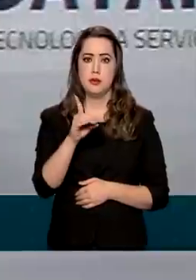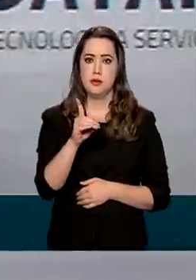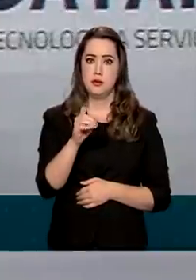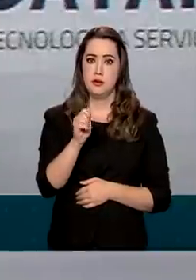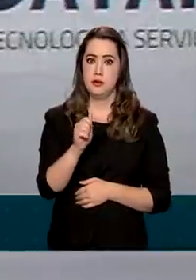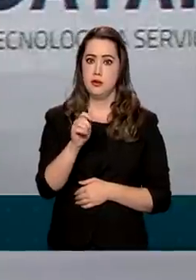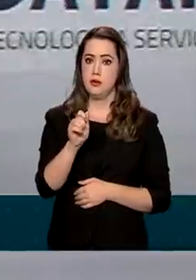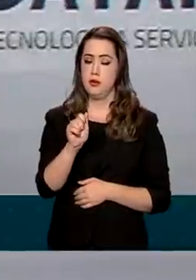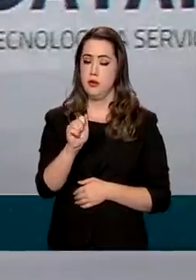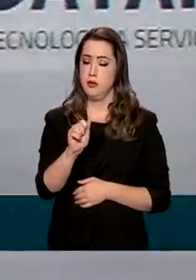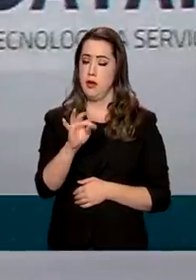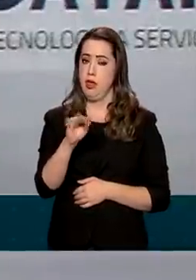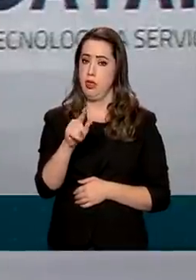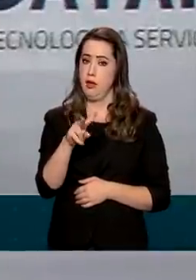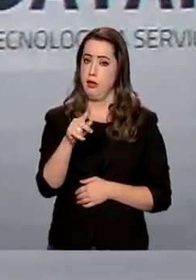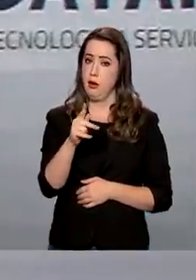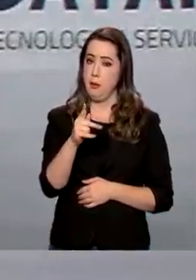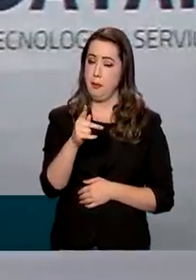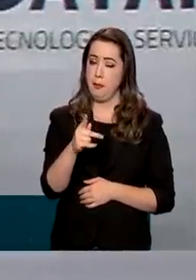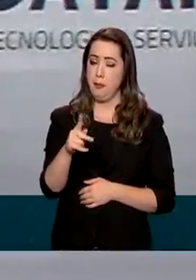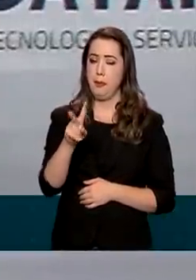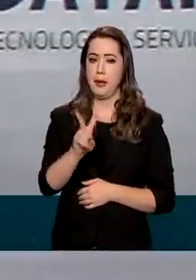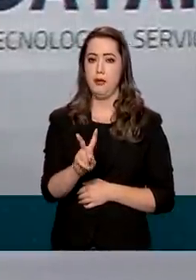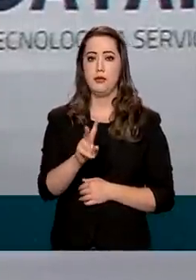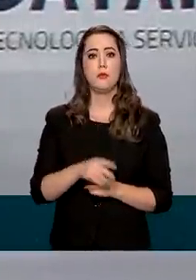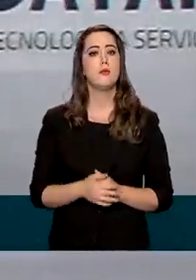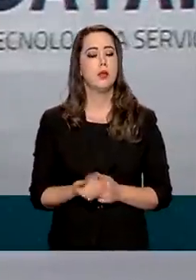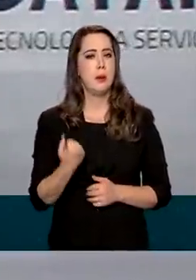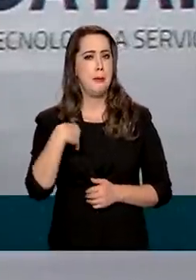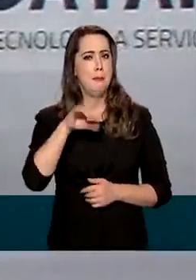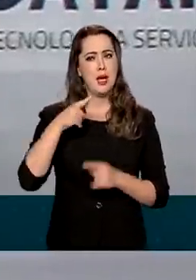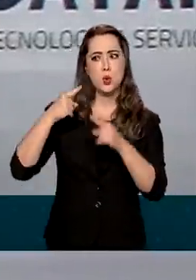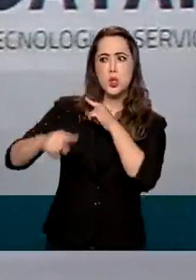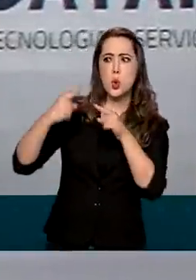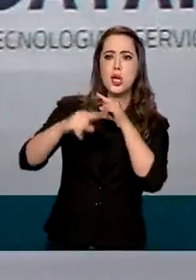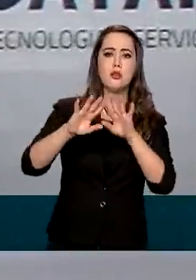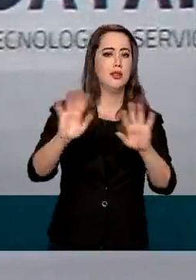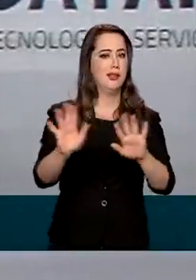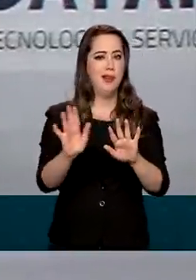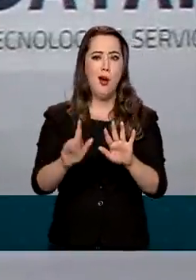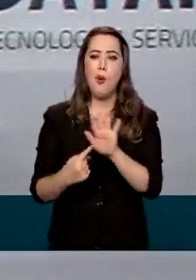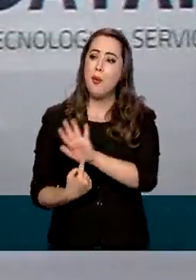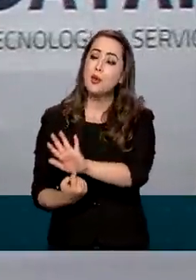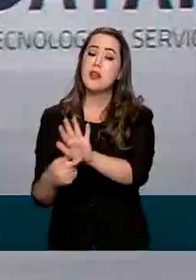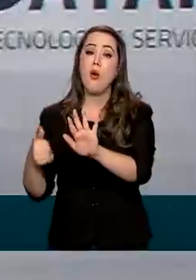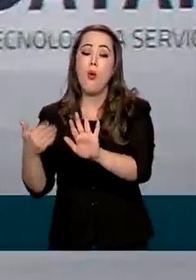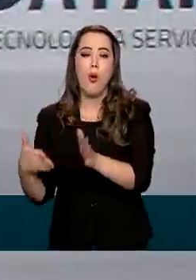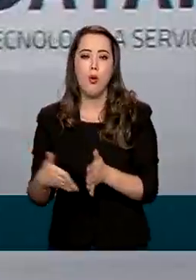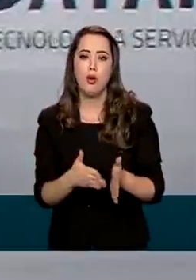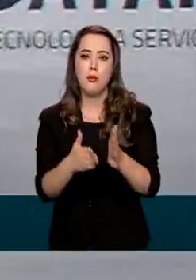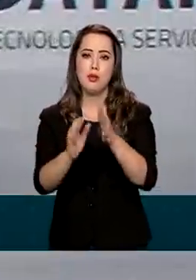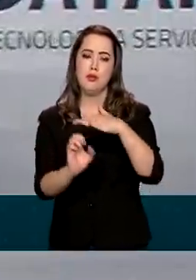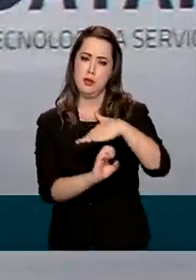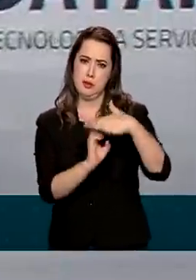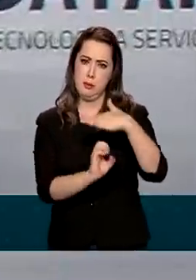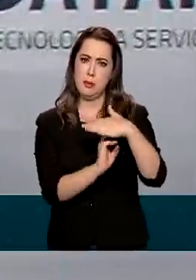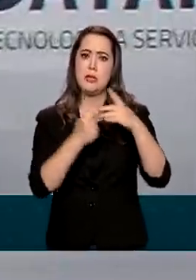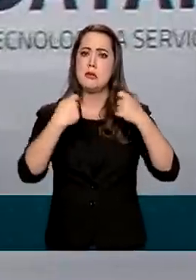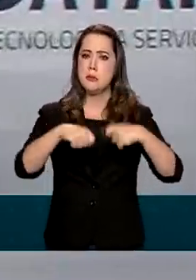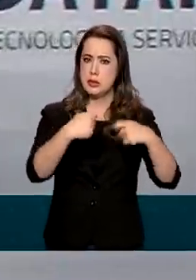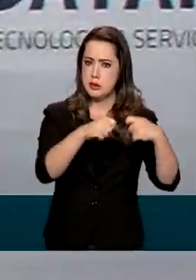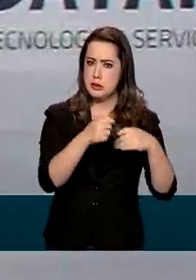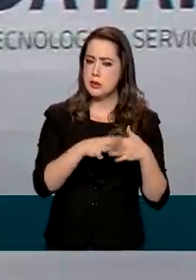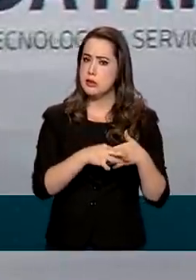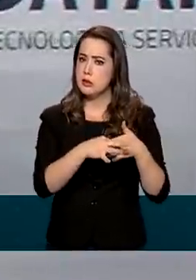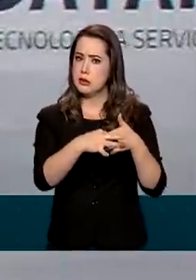Mais do que repreender, como bem colocou, é ensinar o caminho certo, a direção, que as empresas que os gestores devem seguir,